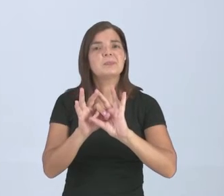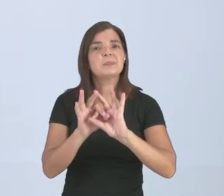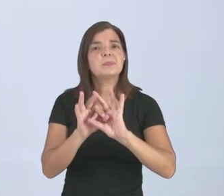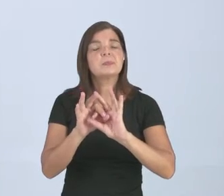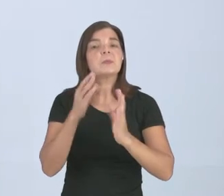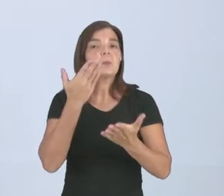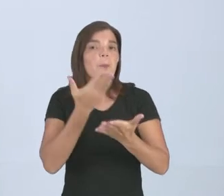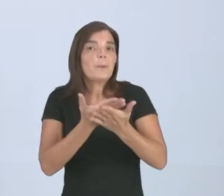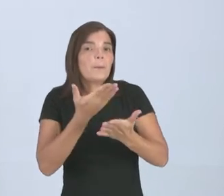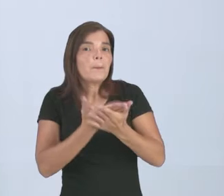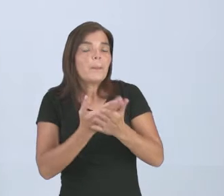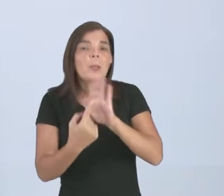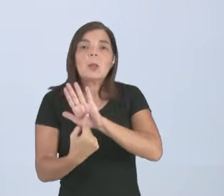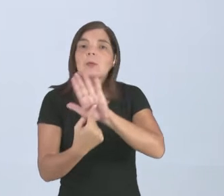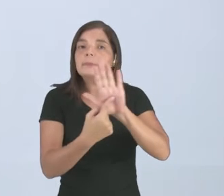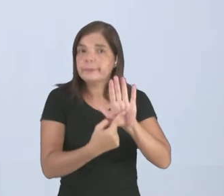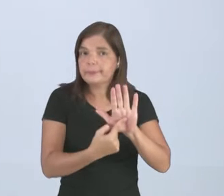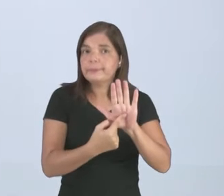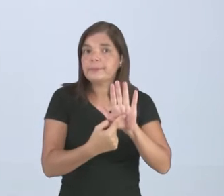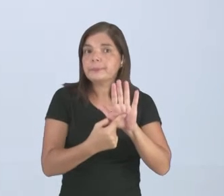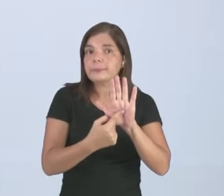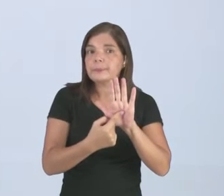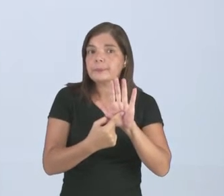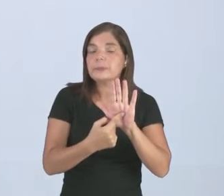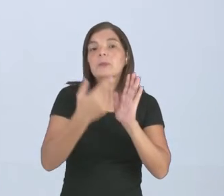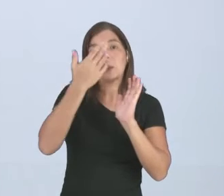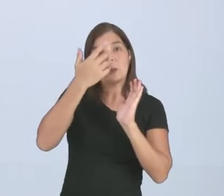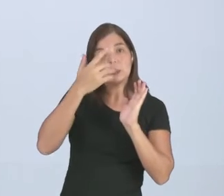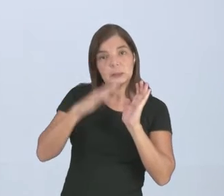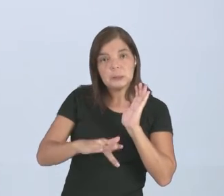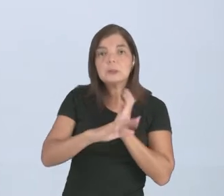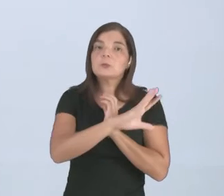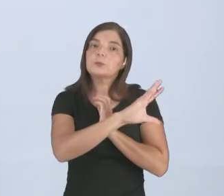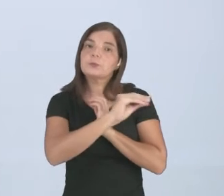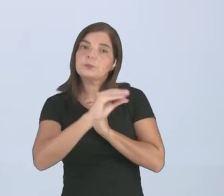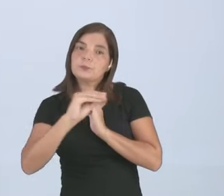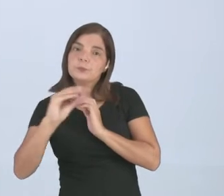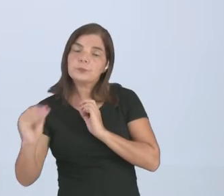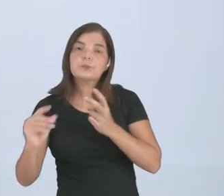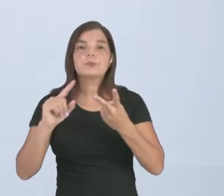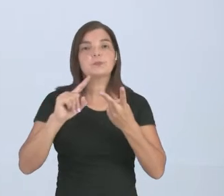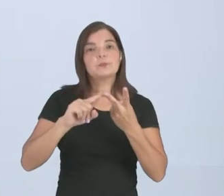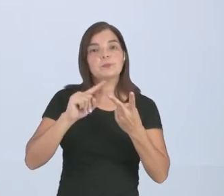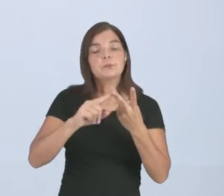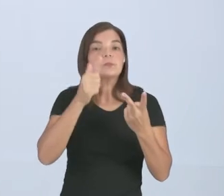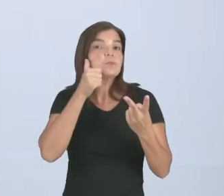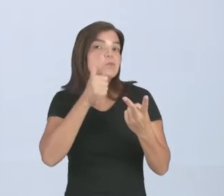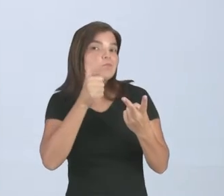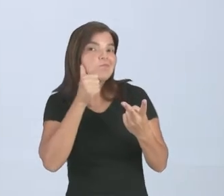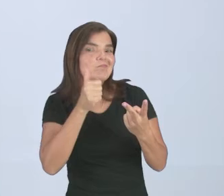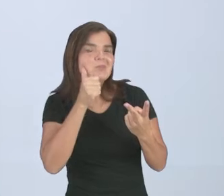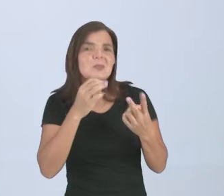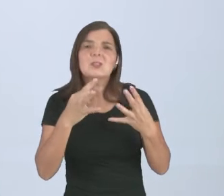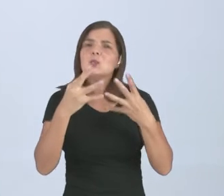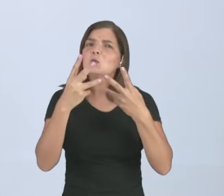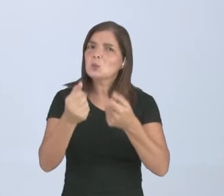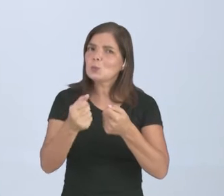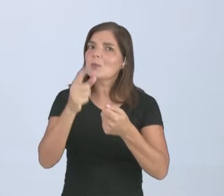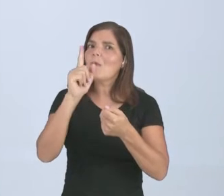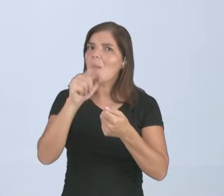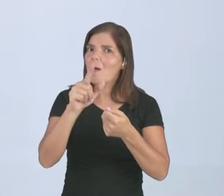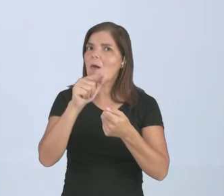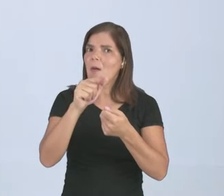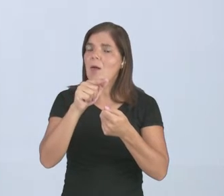a gente trouxe isso também no caso das crianças e dos adolescentes, nós temos também no caso das mulheres, e tudo isso é amparado